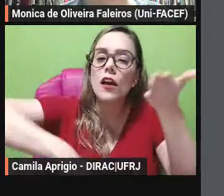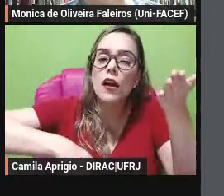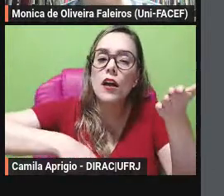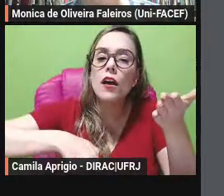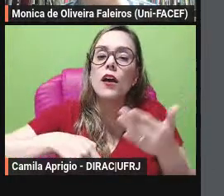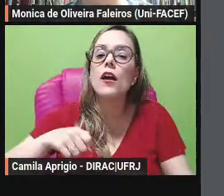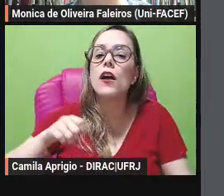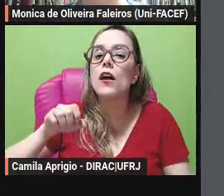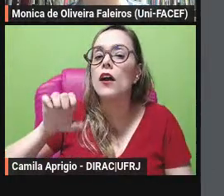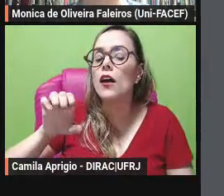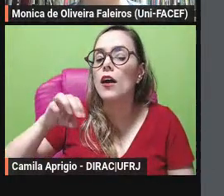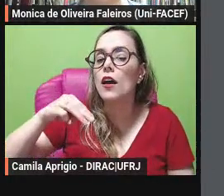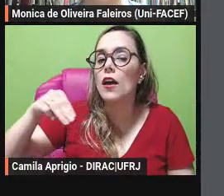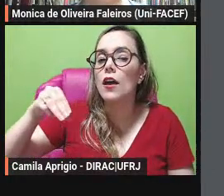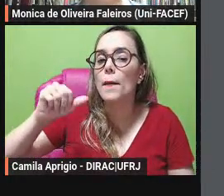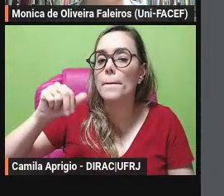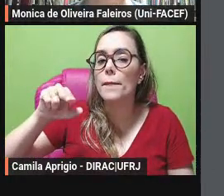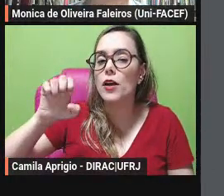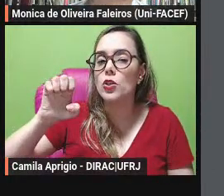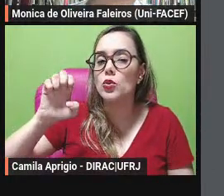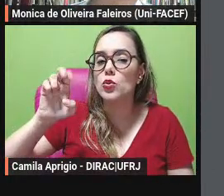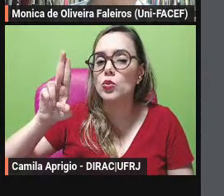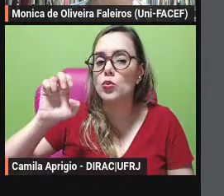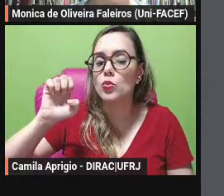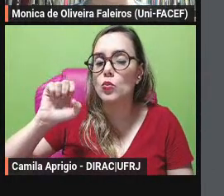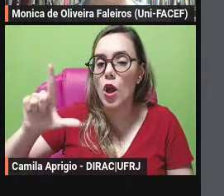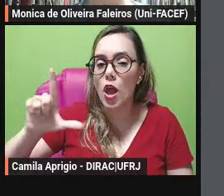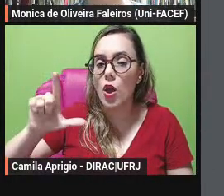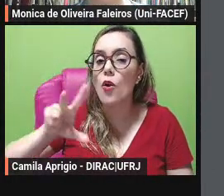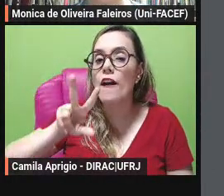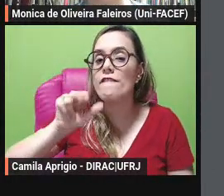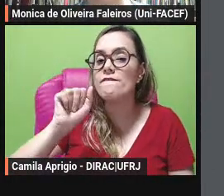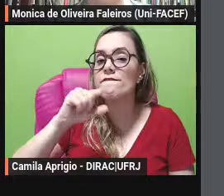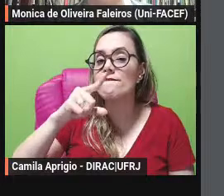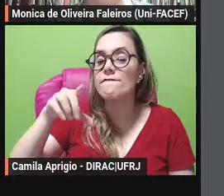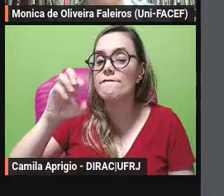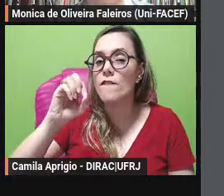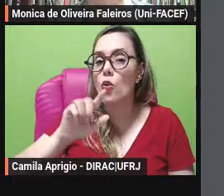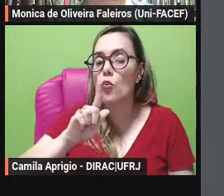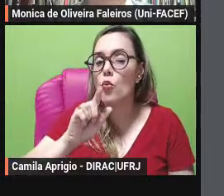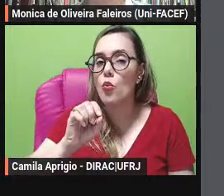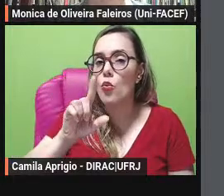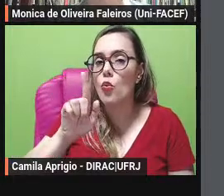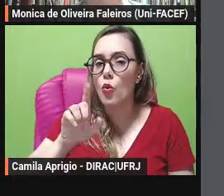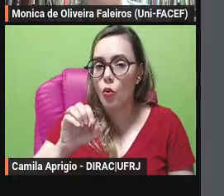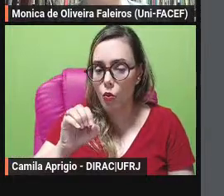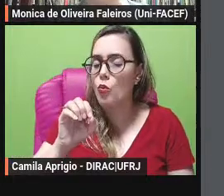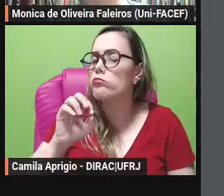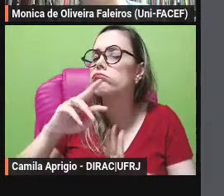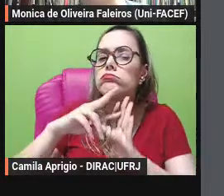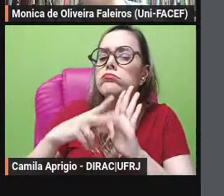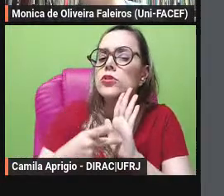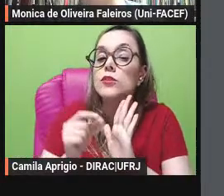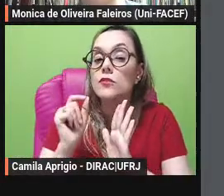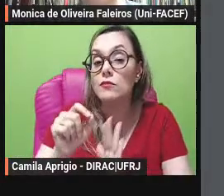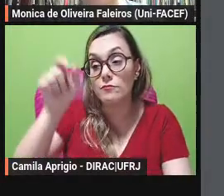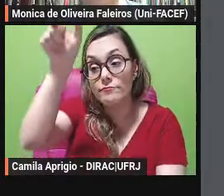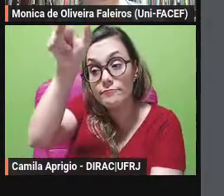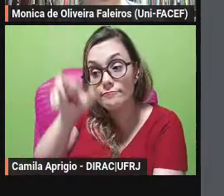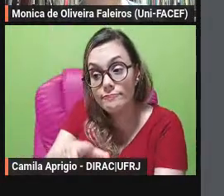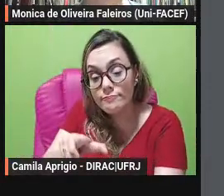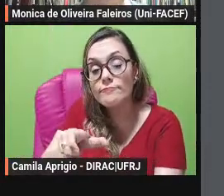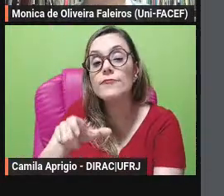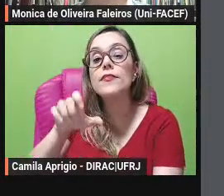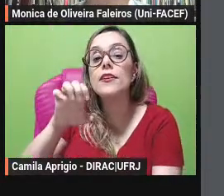Gogh explicado por ele então vejam o ele diz Emanuel Van Gogh se compunha de Emanuel de